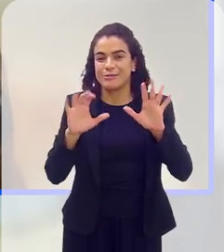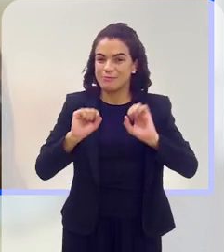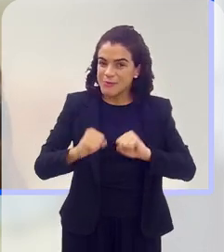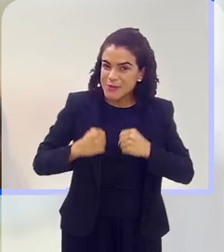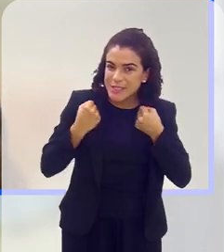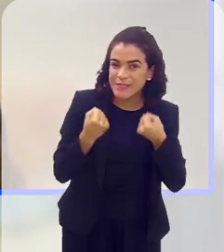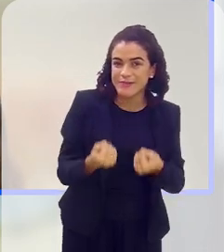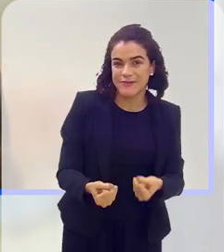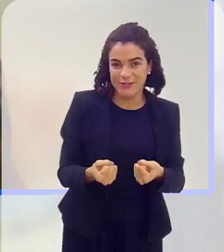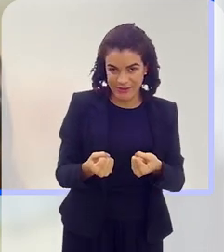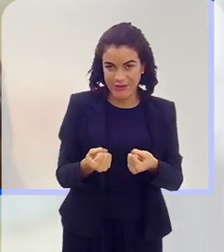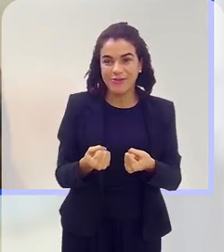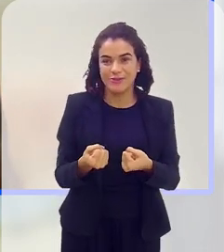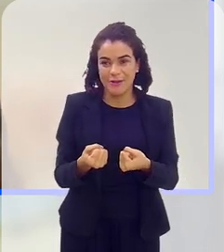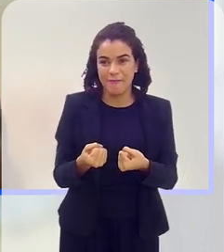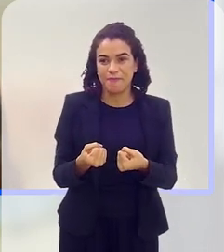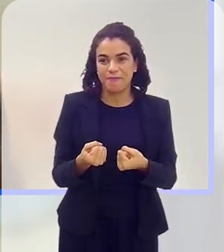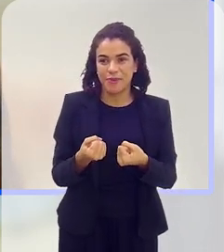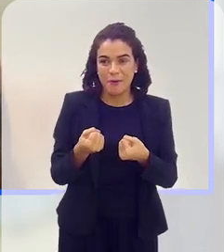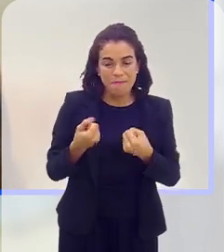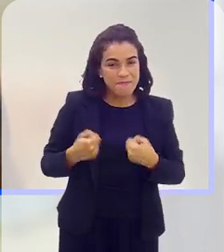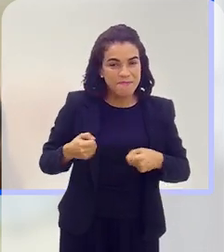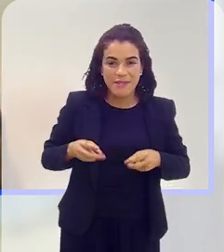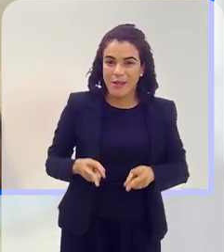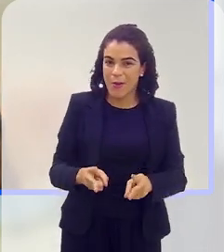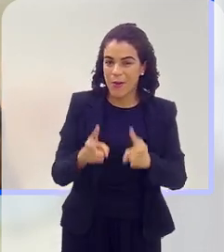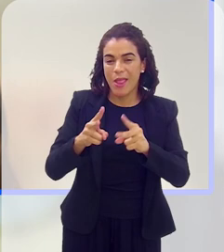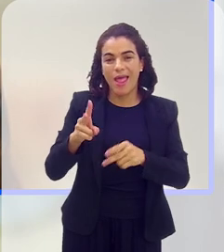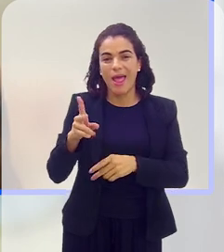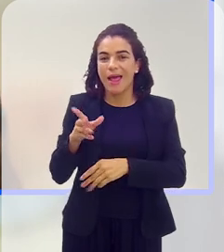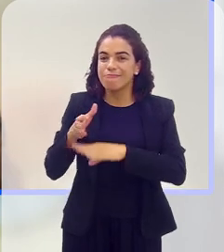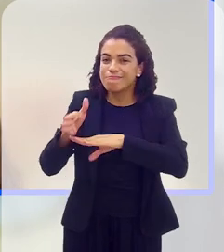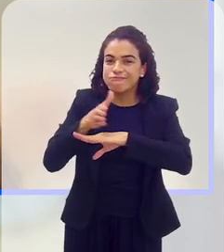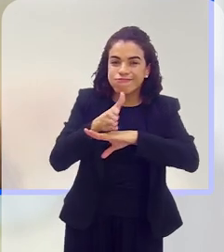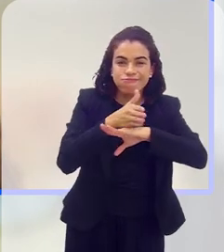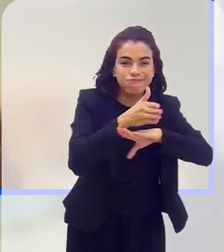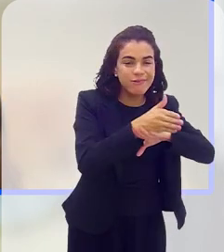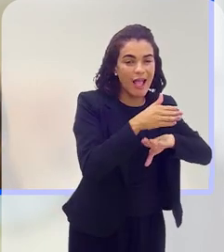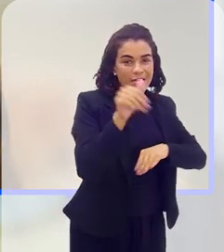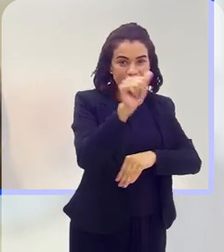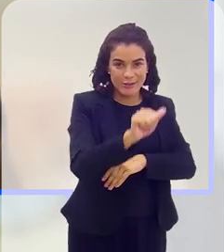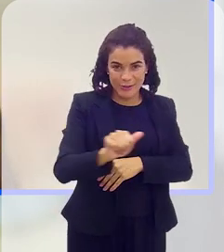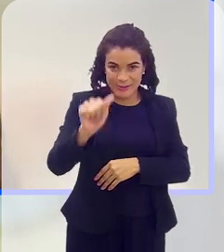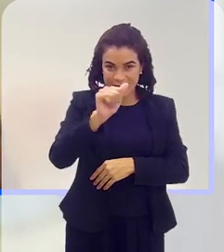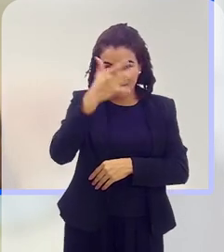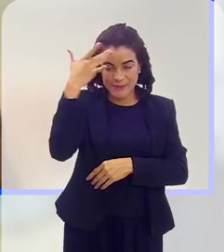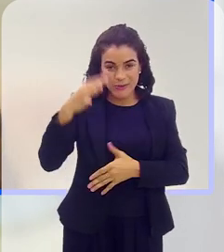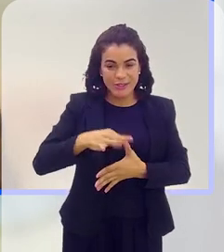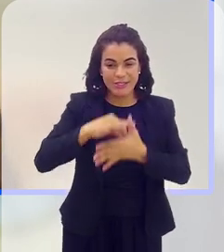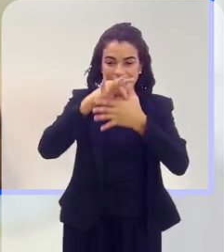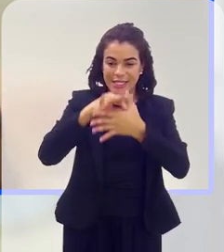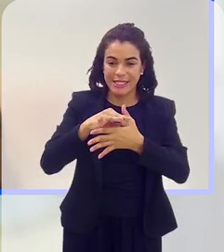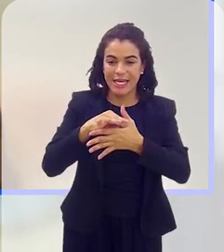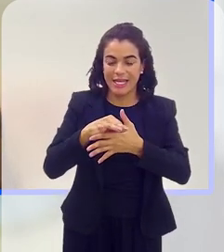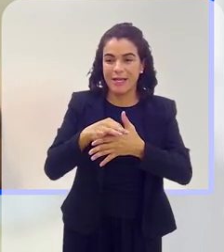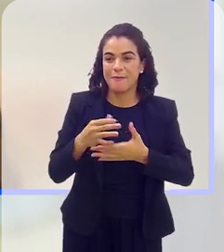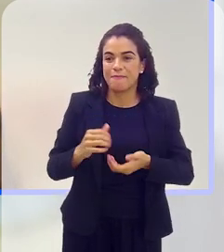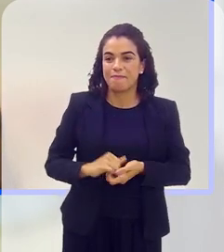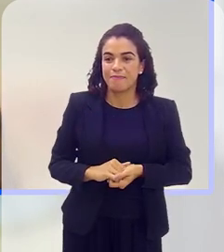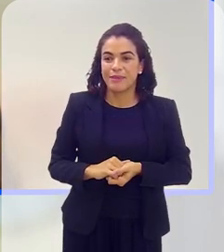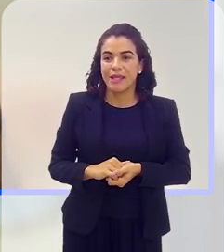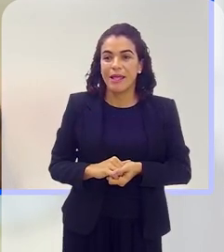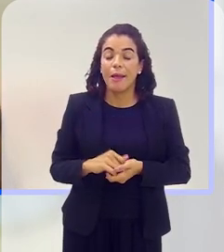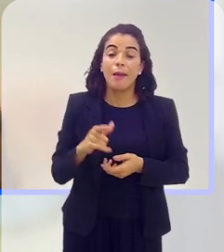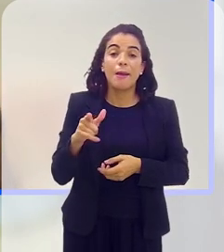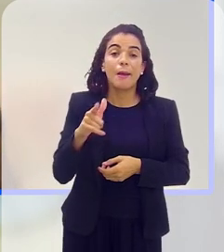de todo um esforço, de toda uma luta que precisa continuar pelas associações, pelas pessoas que estão à frente desses movimentos, mas